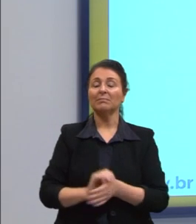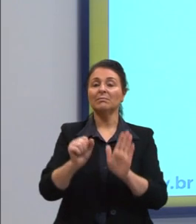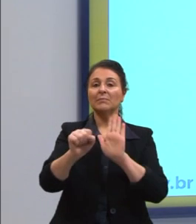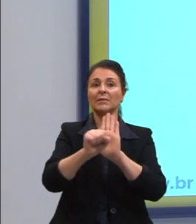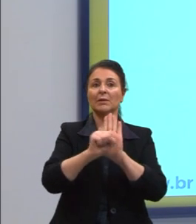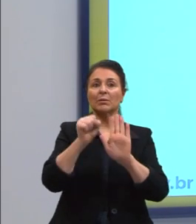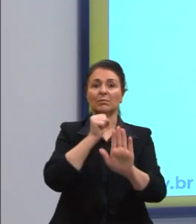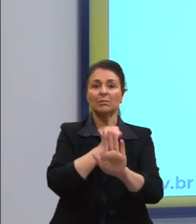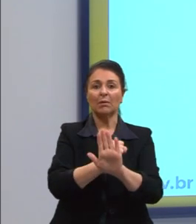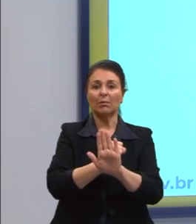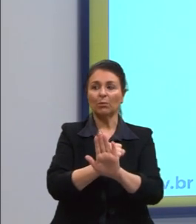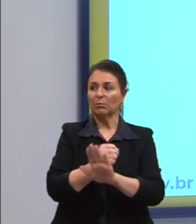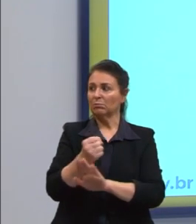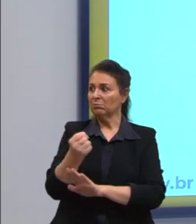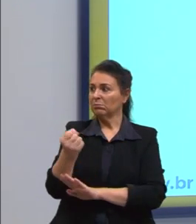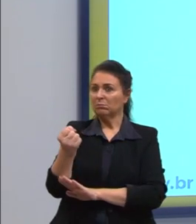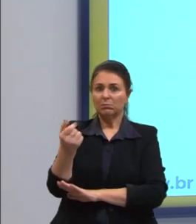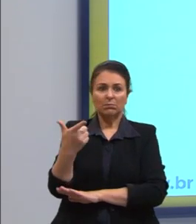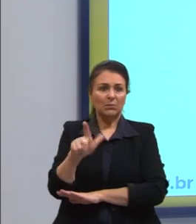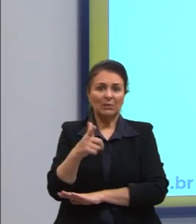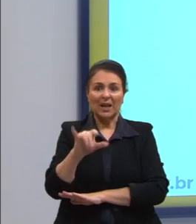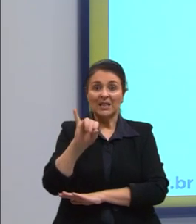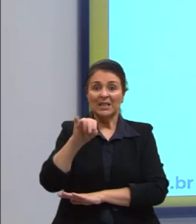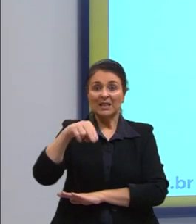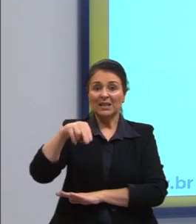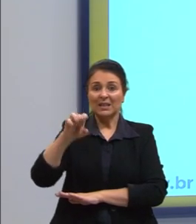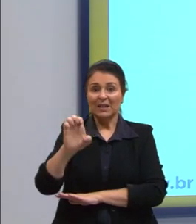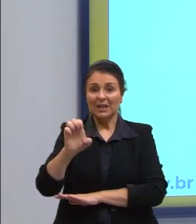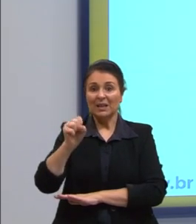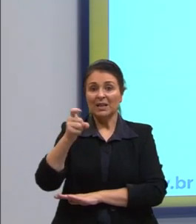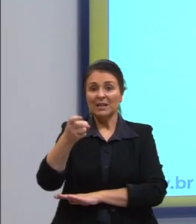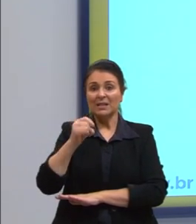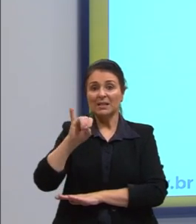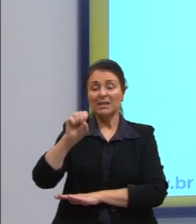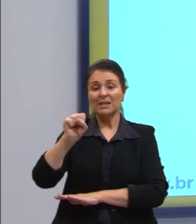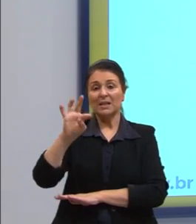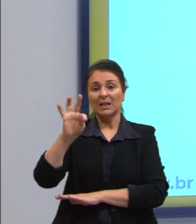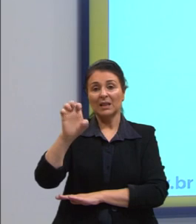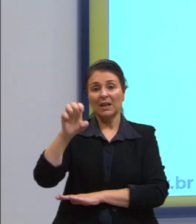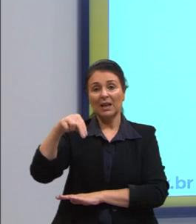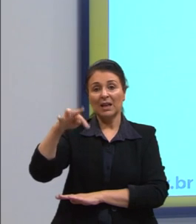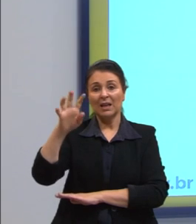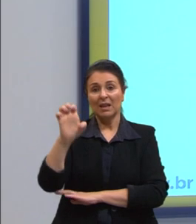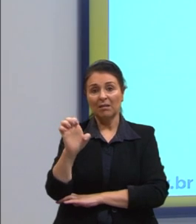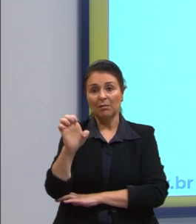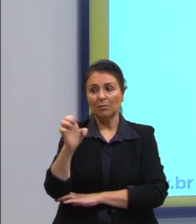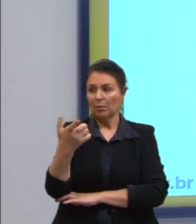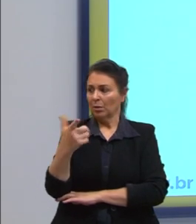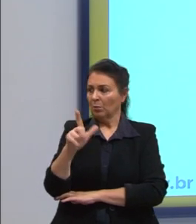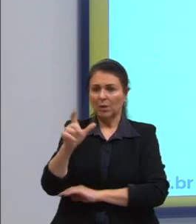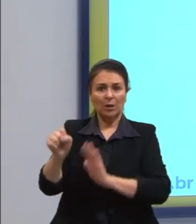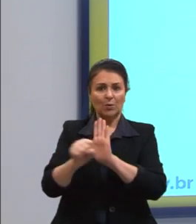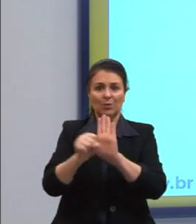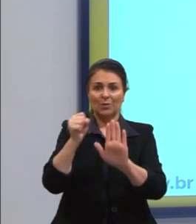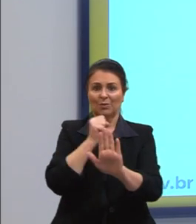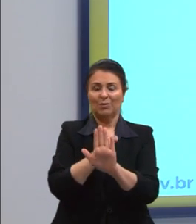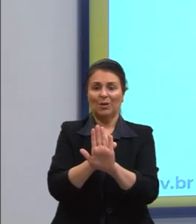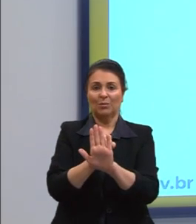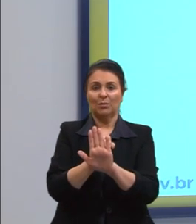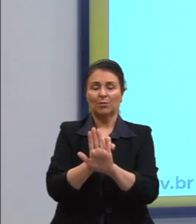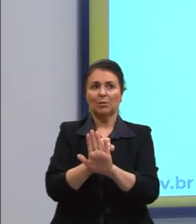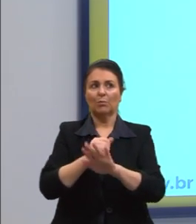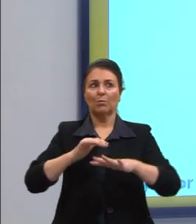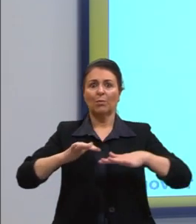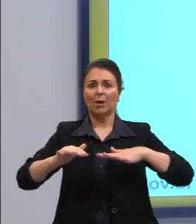Sujeito inexistente. Ou o que a gente pode chamar também de oração sem sujeito. Vai acontecer quando são ações que